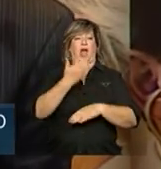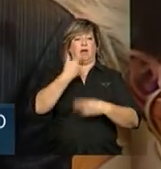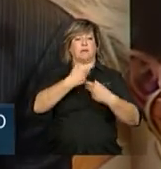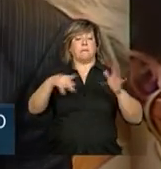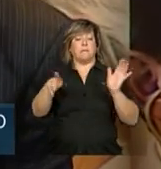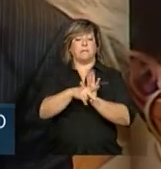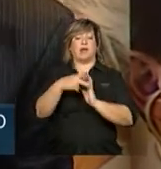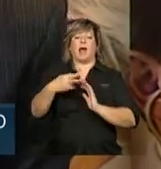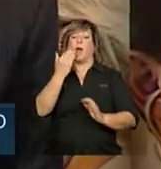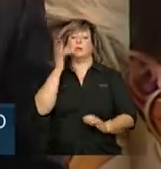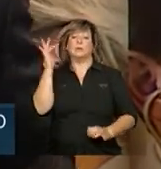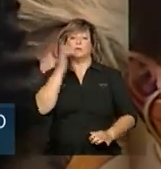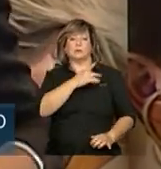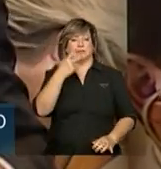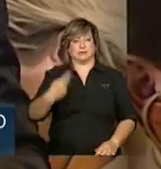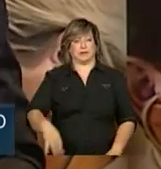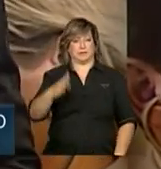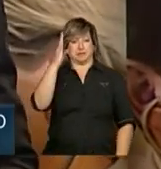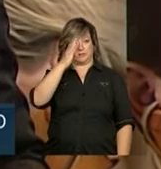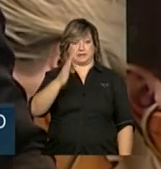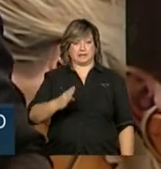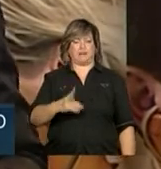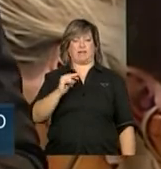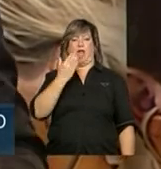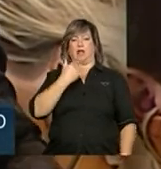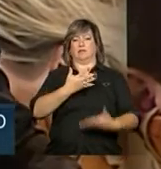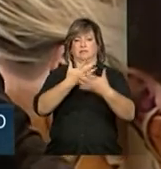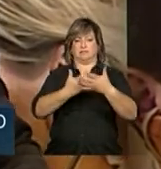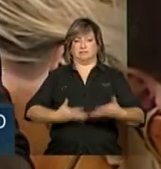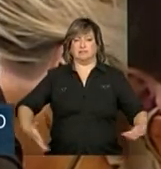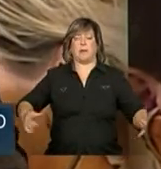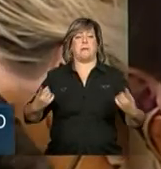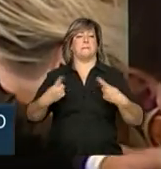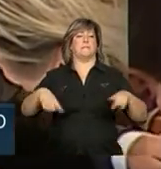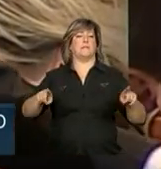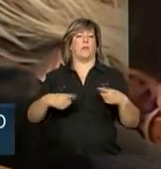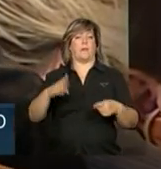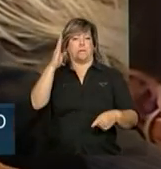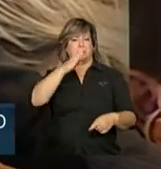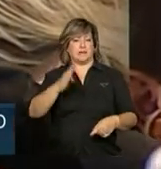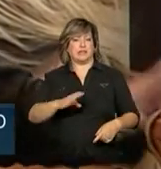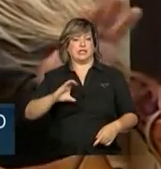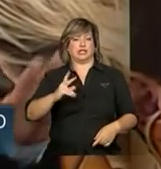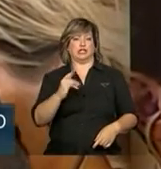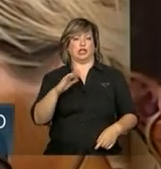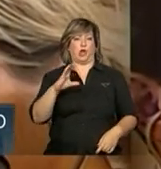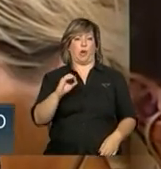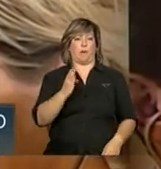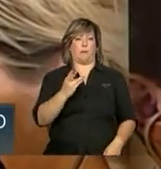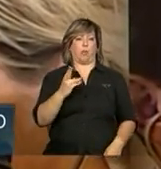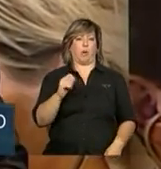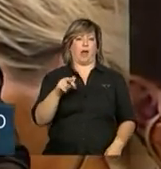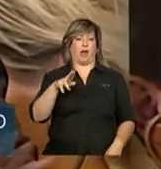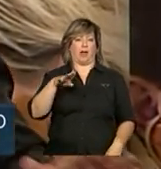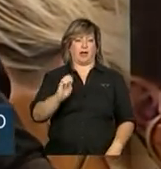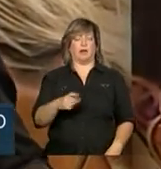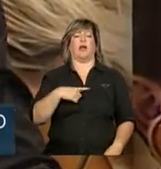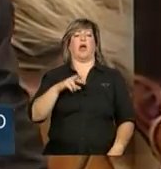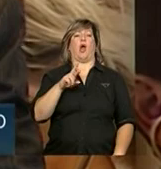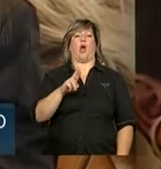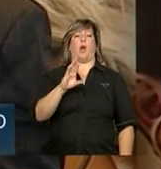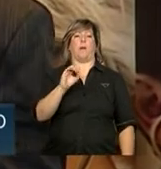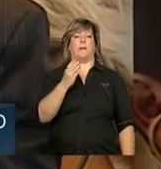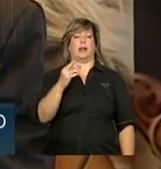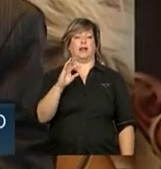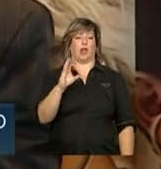típica brasileira, então vai ter jantar com música brasileira, muito Chico Buarque, viu, Márcia Covas, Roberto Carlos,